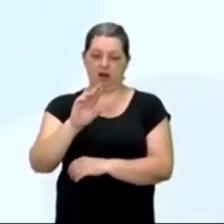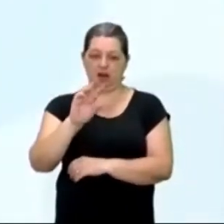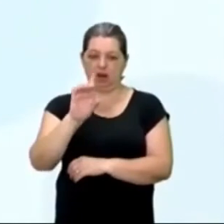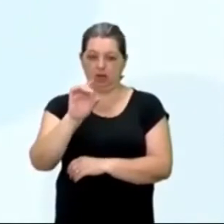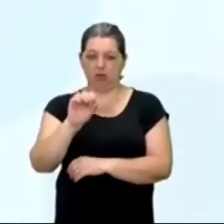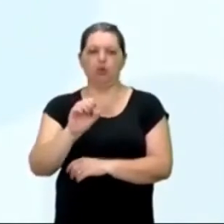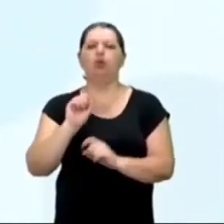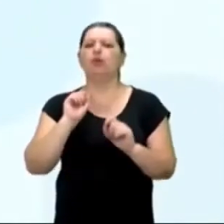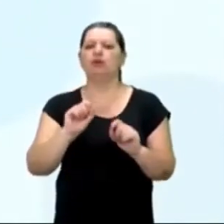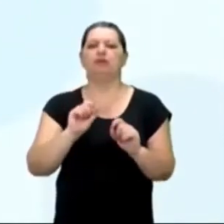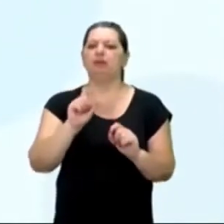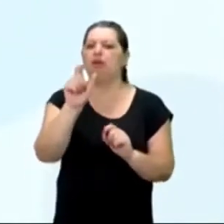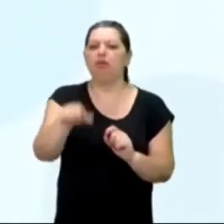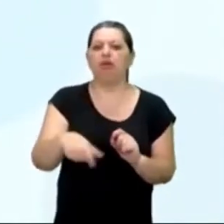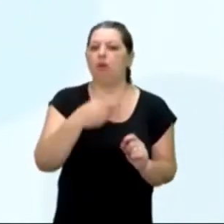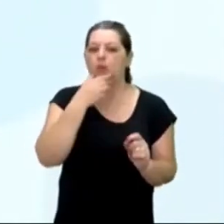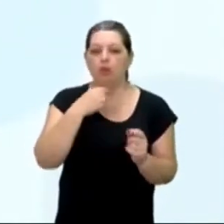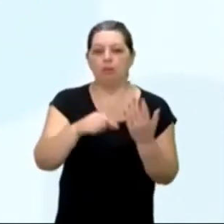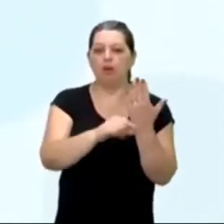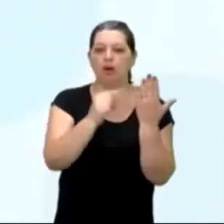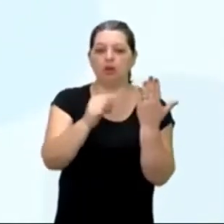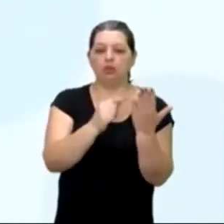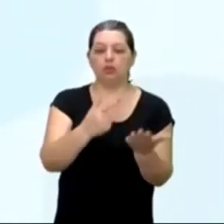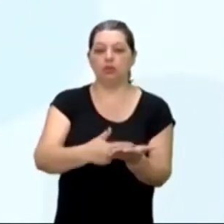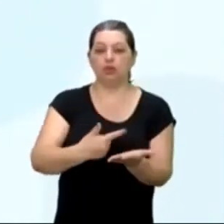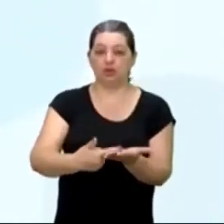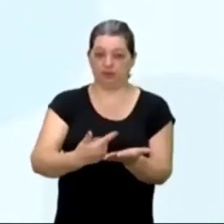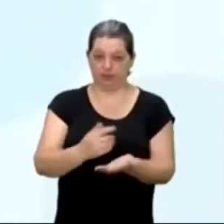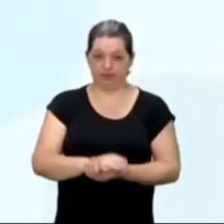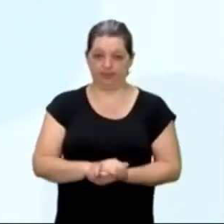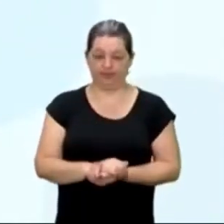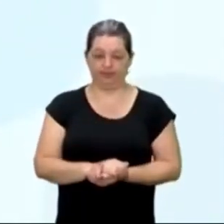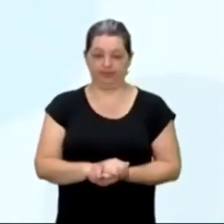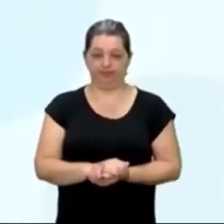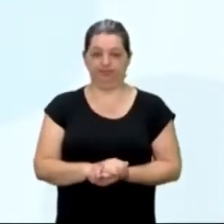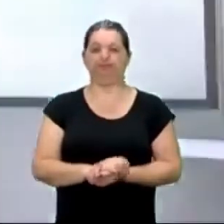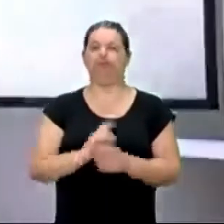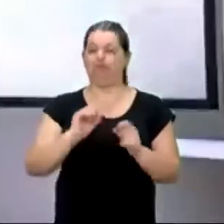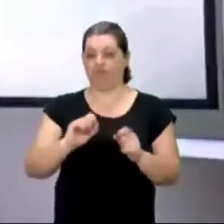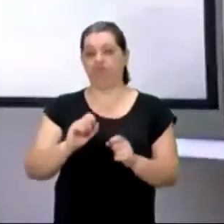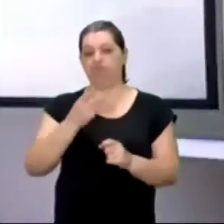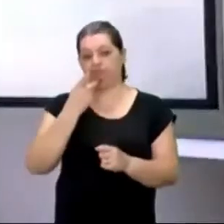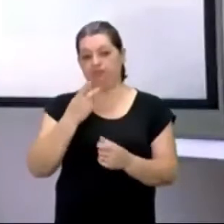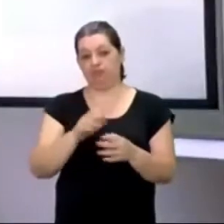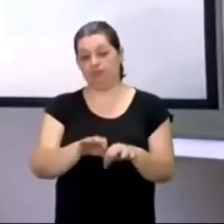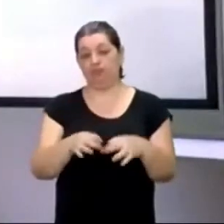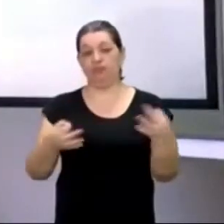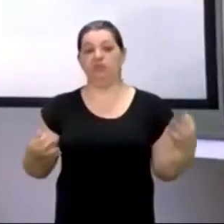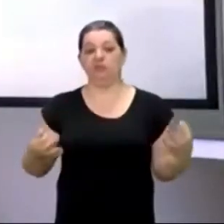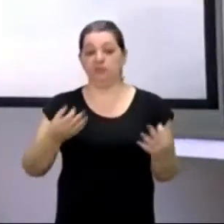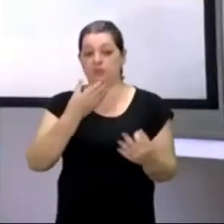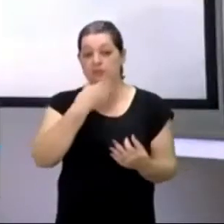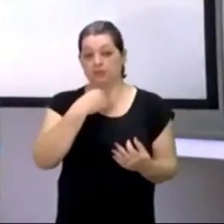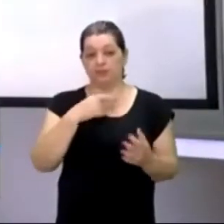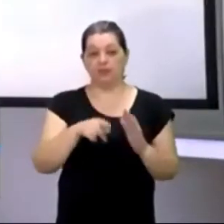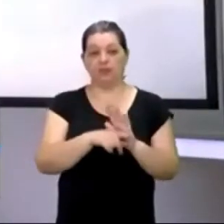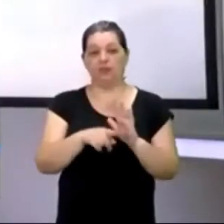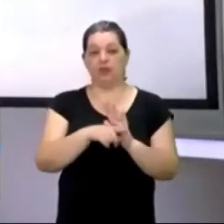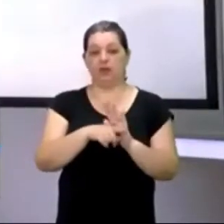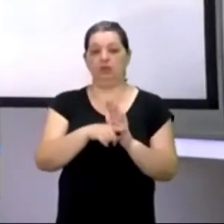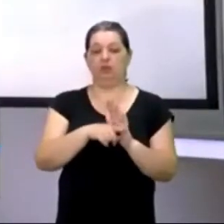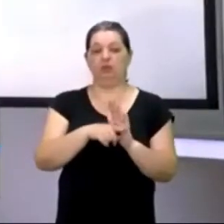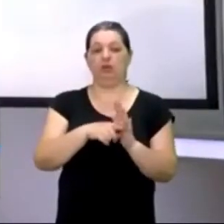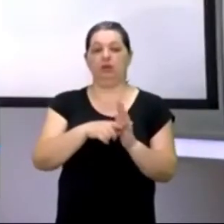Bernardo de Carvalho, autor do livro? E, eu posso contar para vocês, uma coisa, que é muito simples, Bernardo de Carvalho, ele é um jornalista,